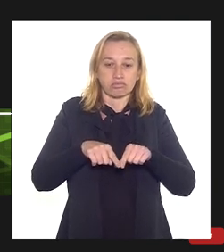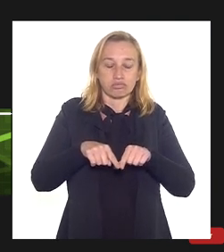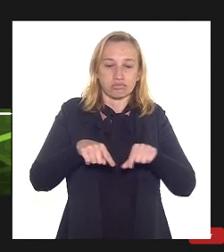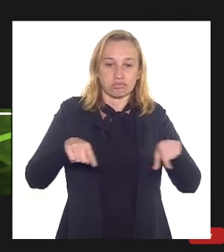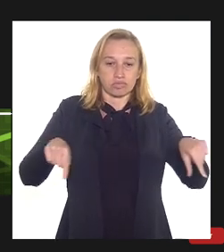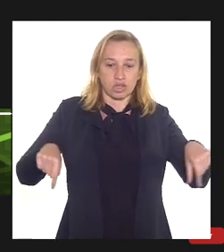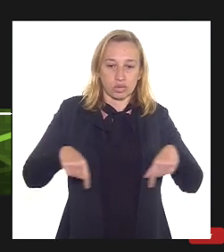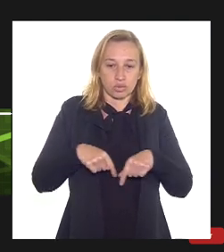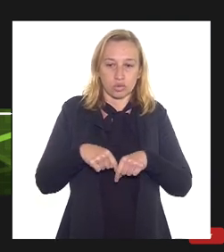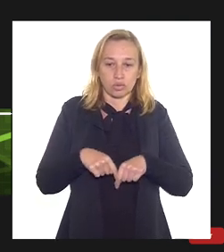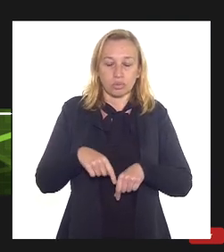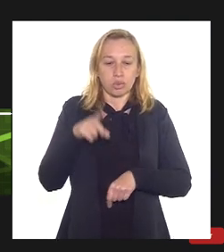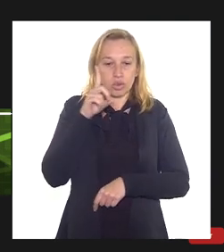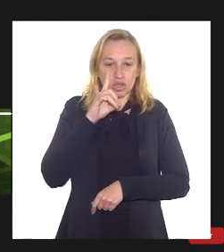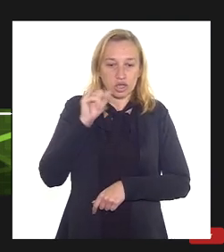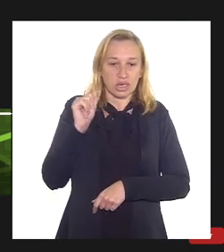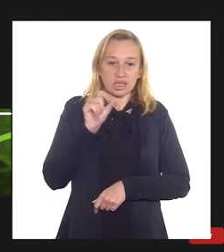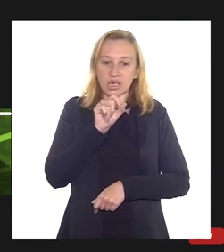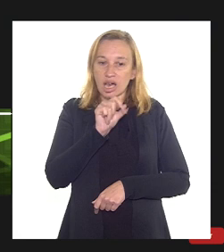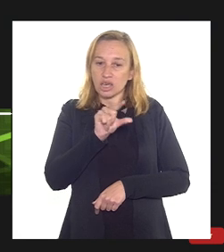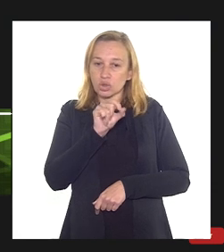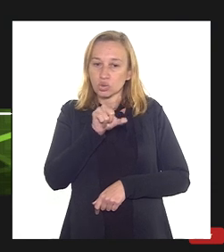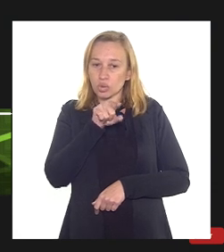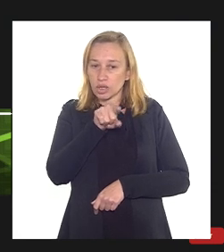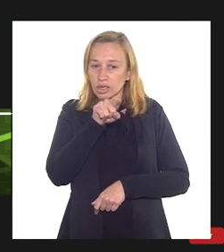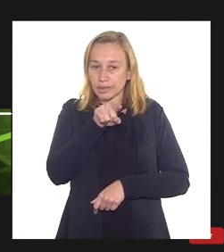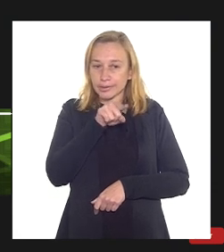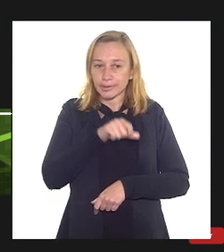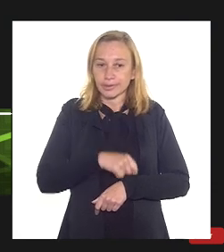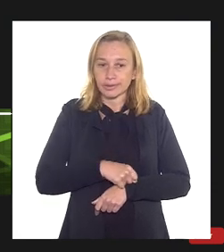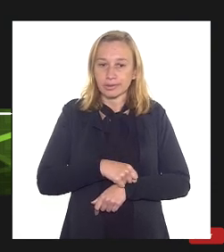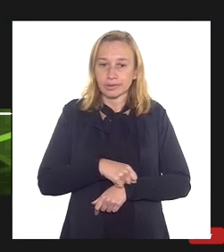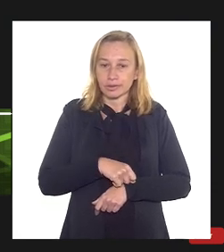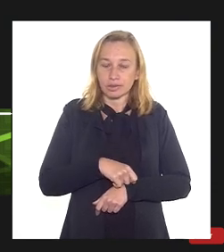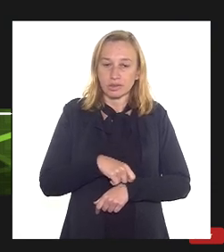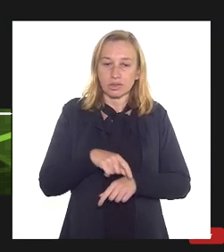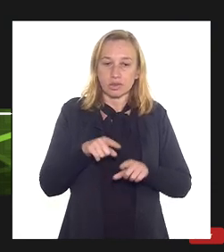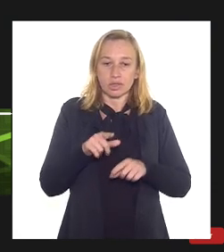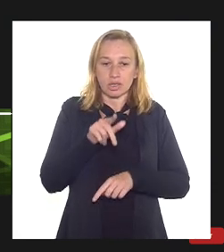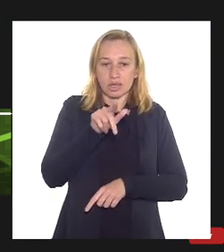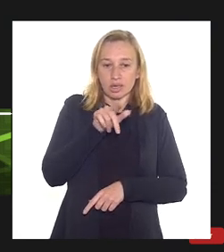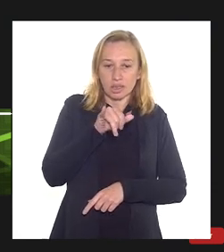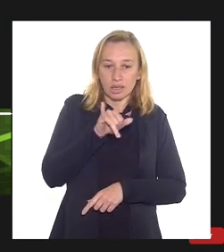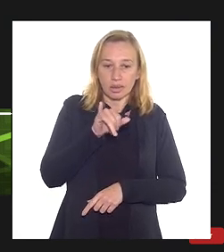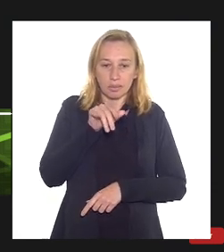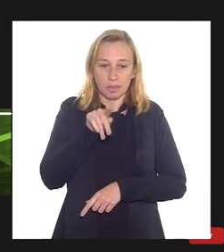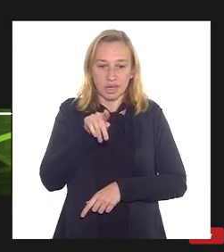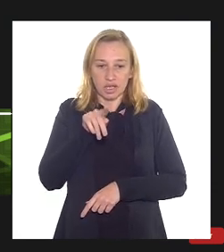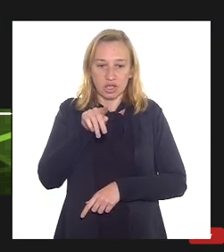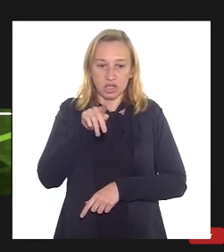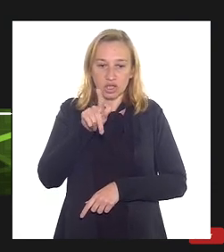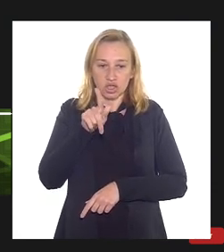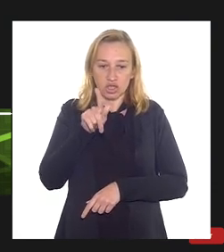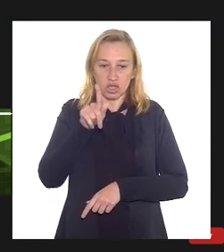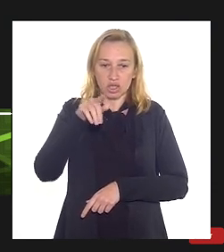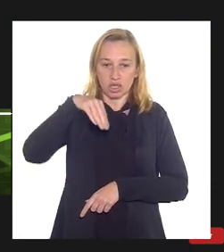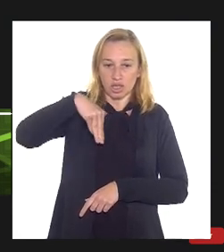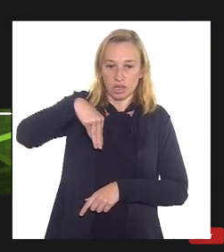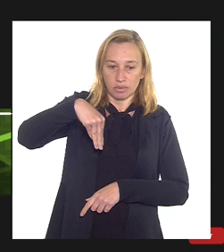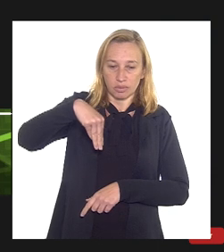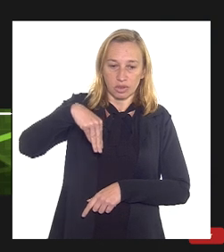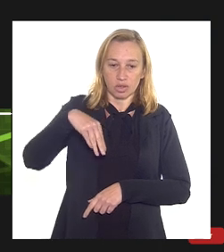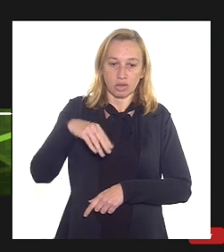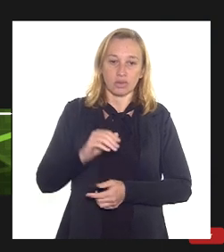ali na parte azul da figura, a localização da UPGN, nessa parte amarela,